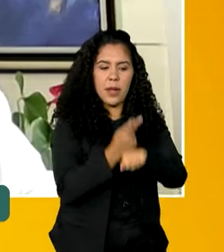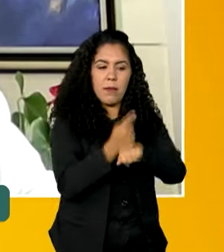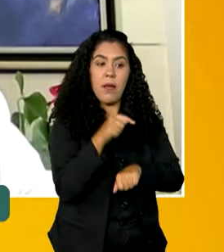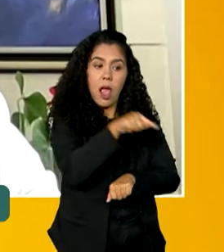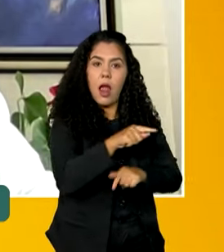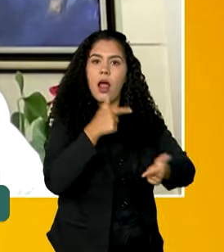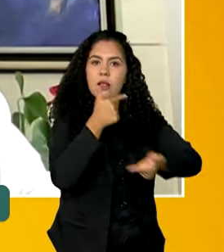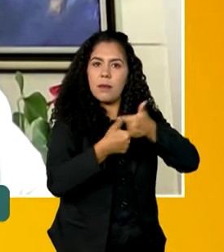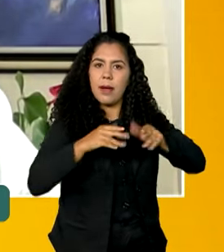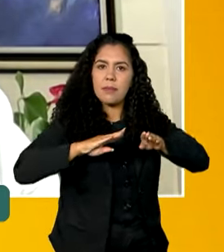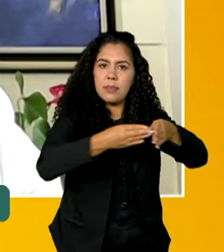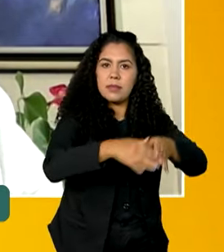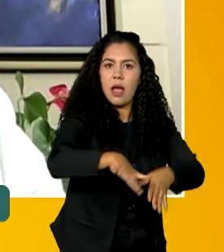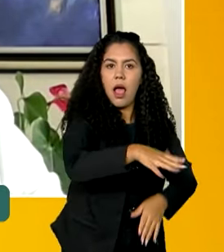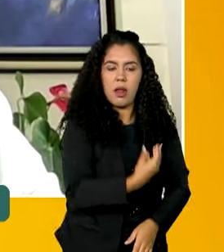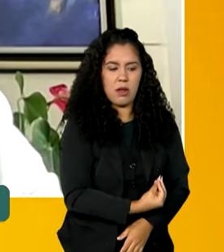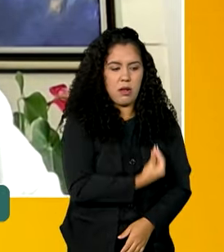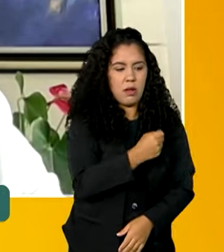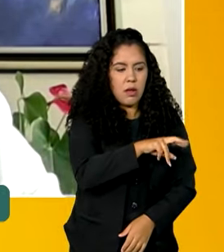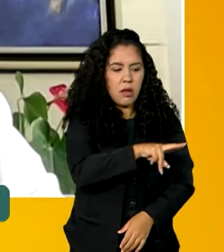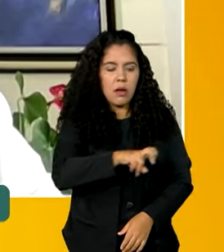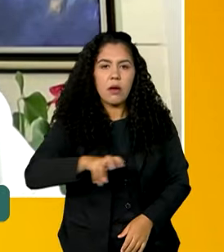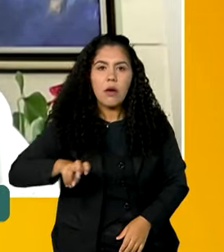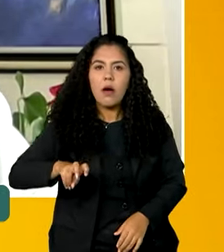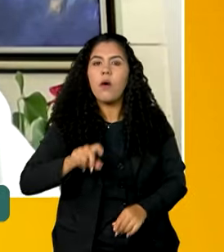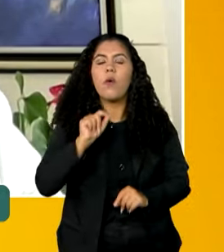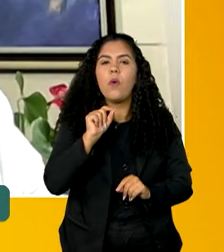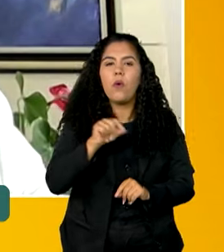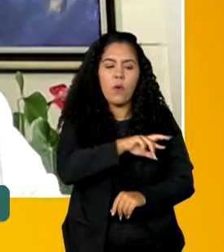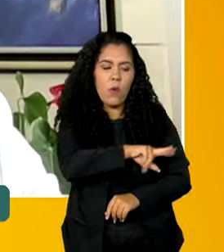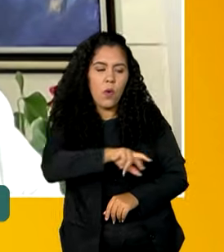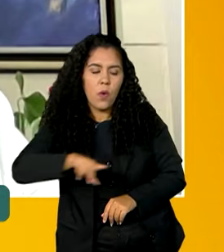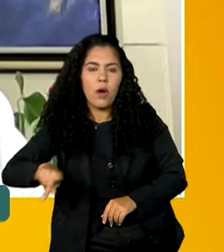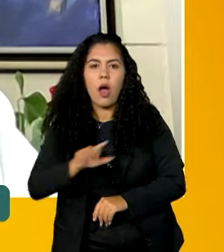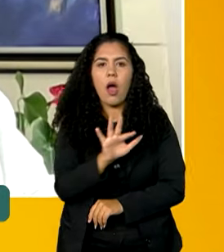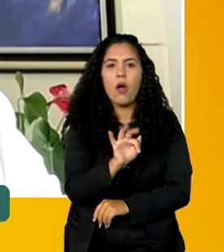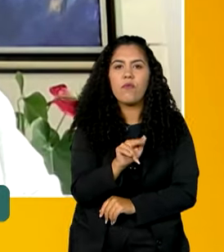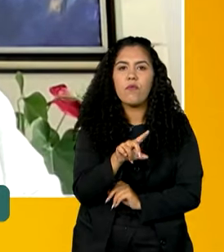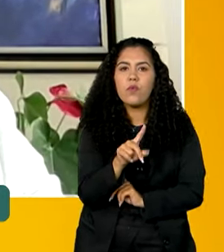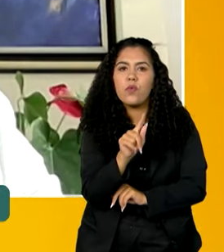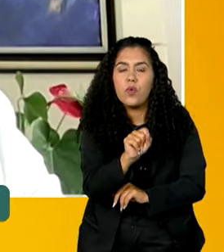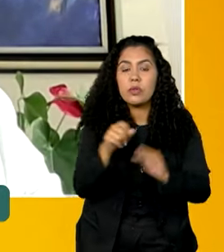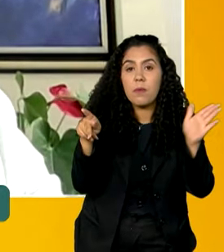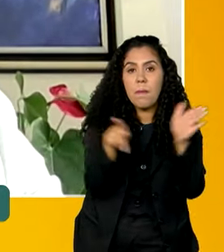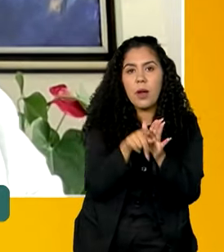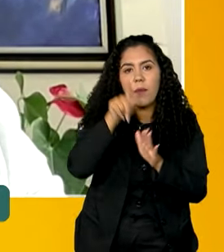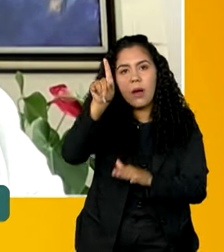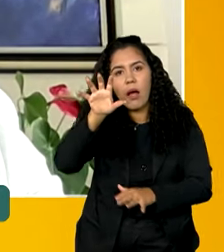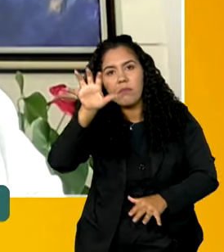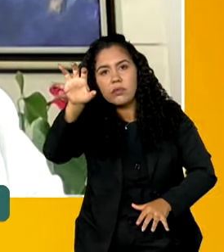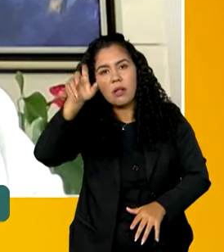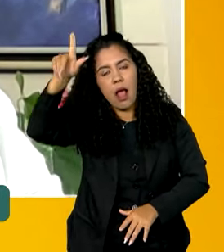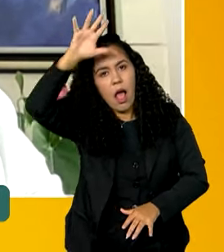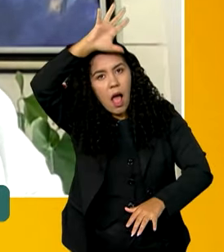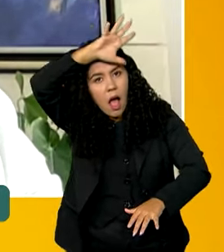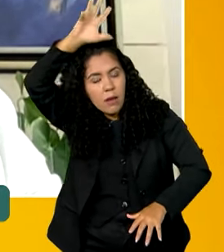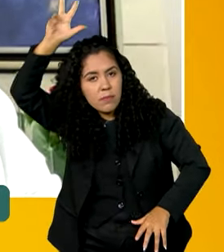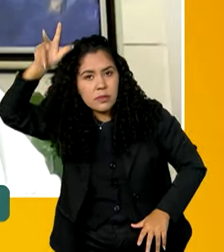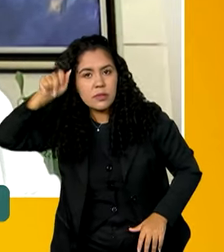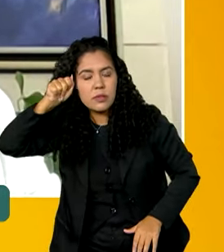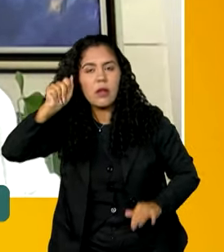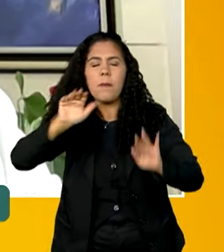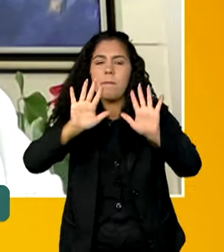biodiversidade dos fungos da região amazônica. É um tema importantíssimo. Por um lado, para que